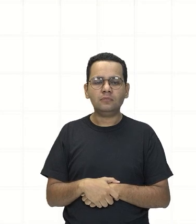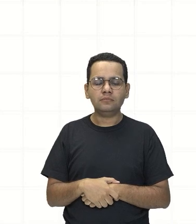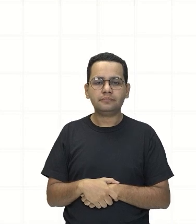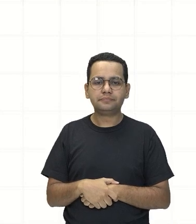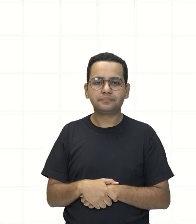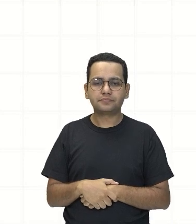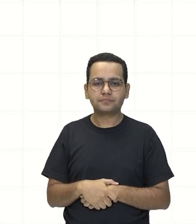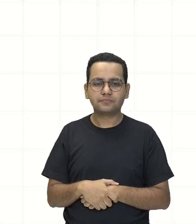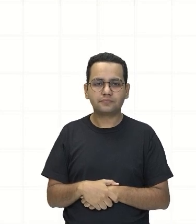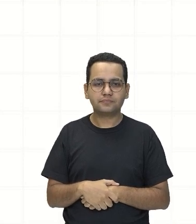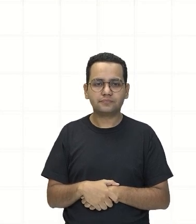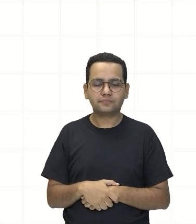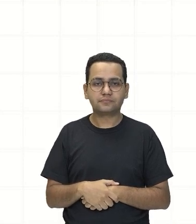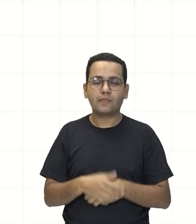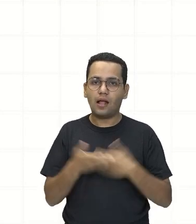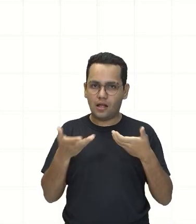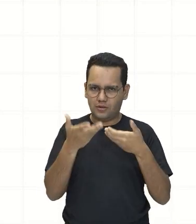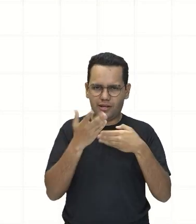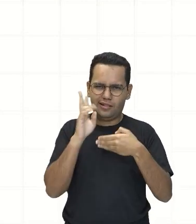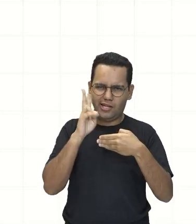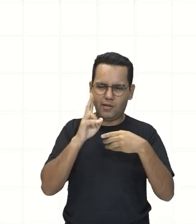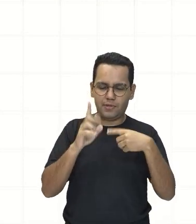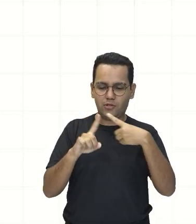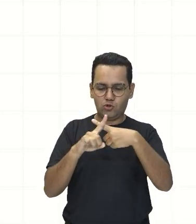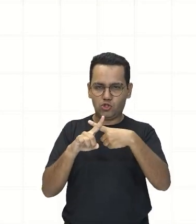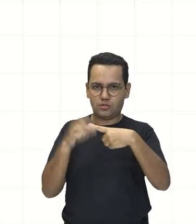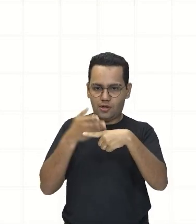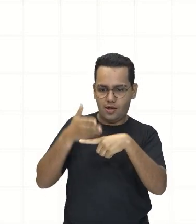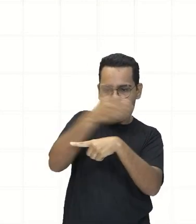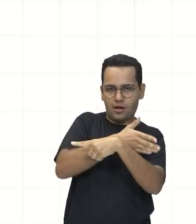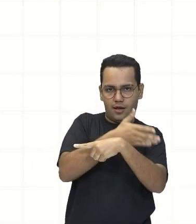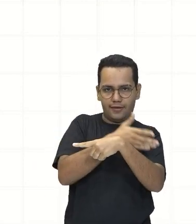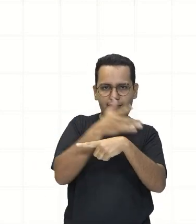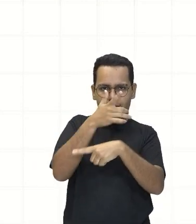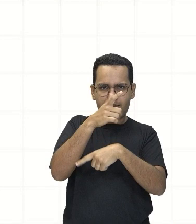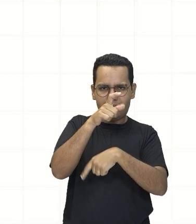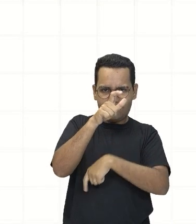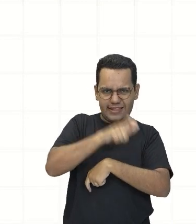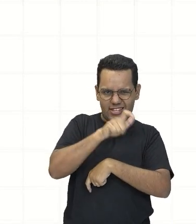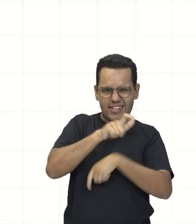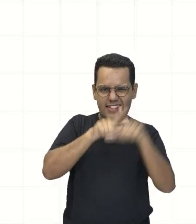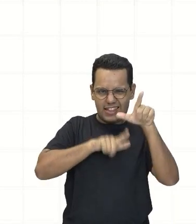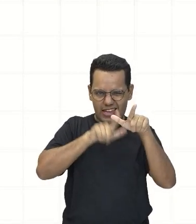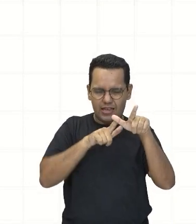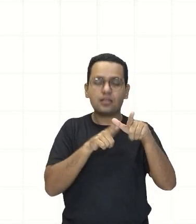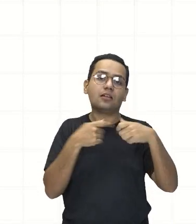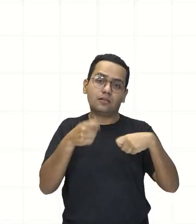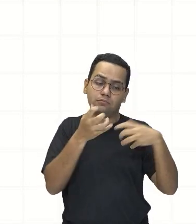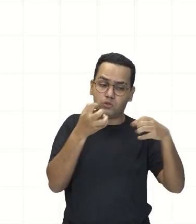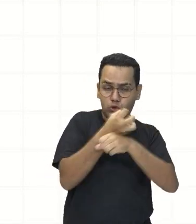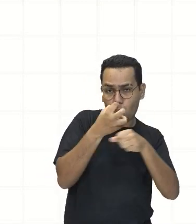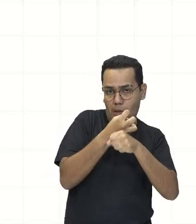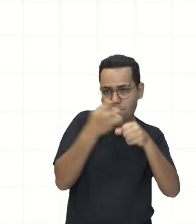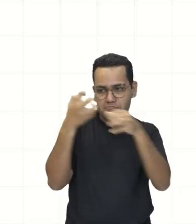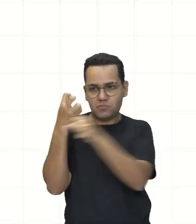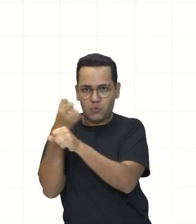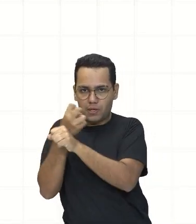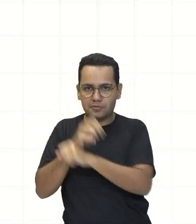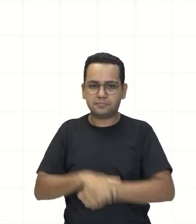isso eu tenho 16 mais 0,04 Somando eu vou encontrar 16,04